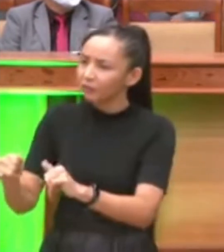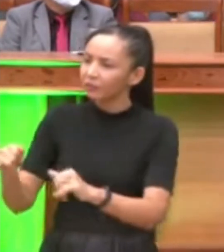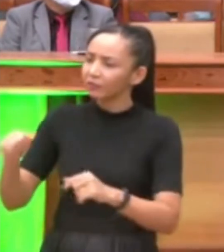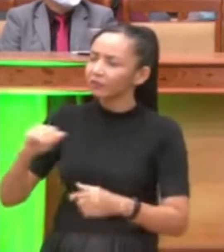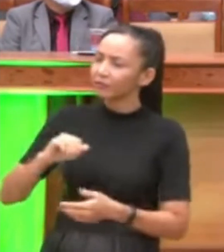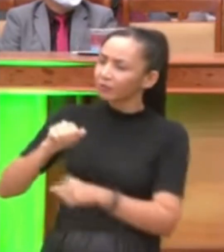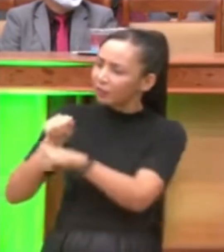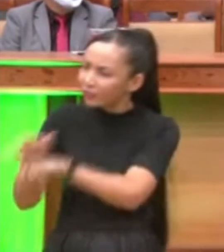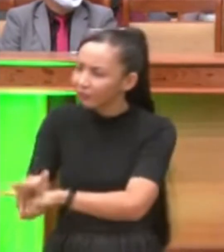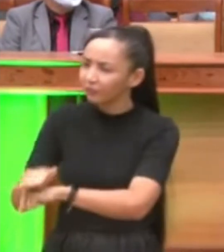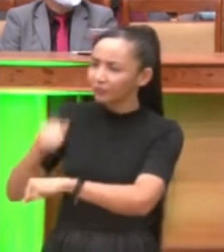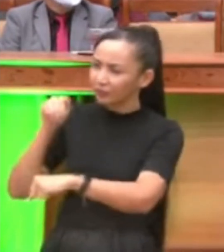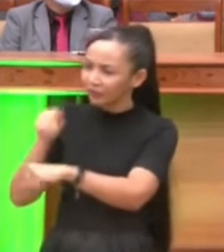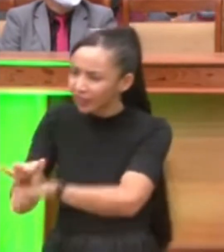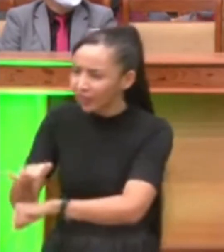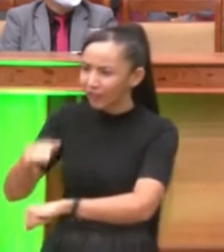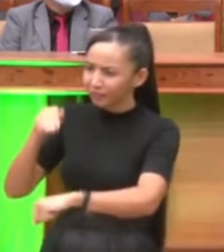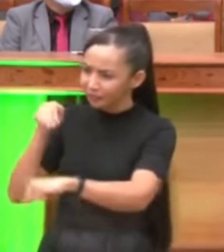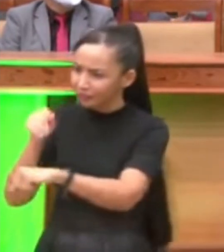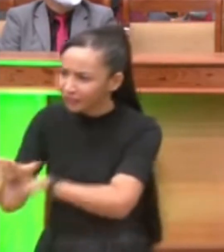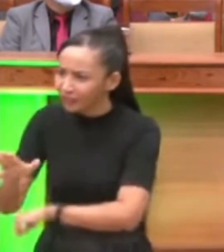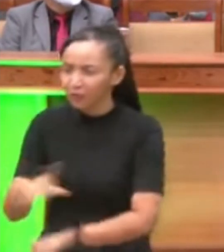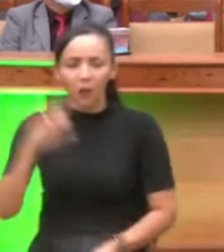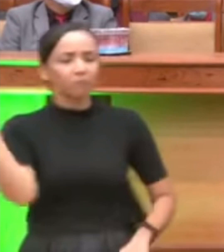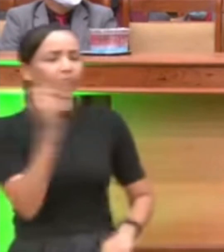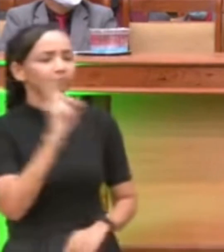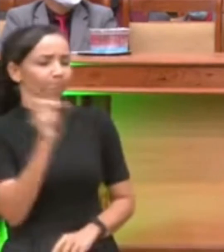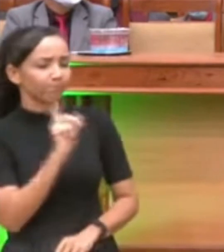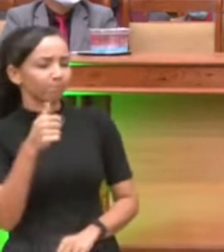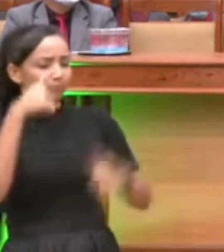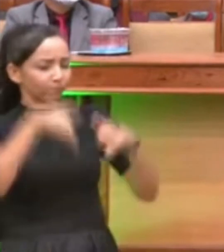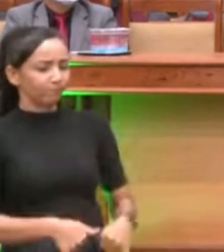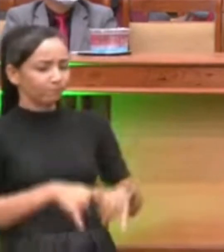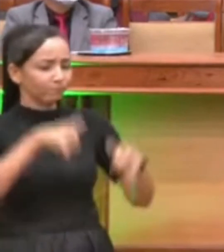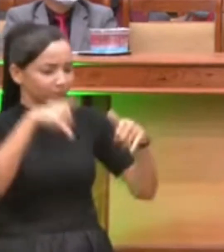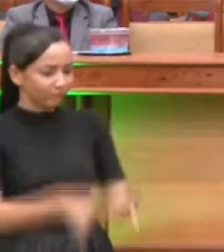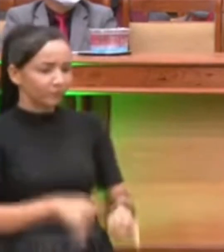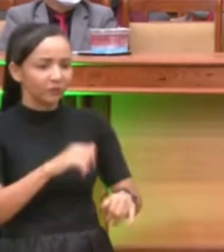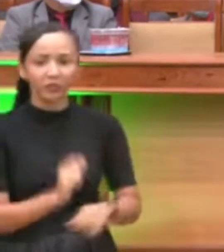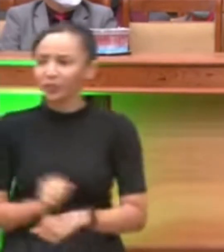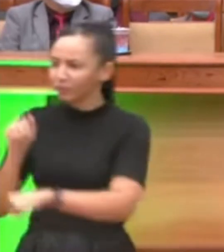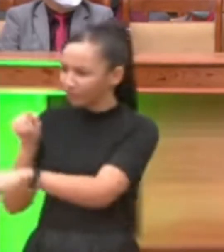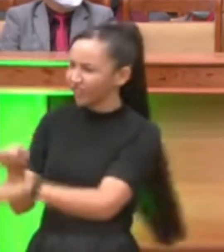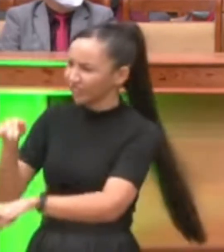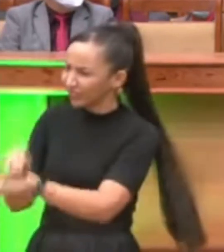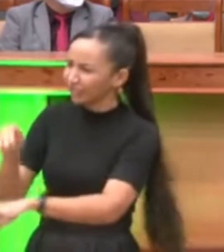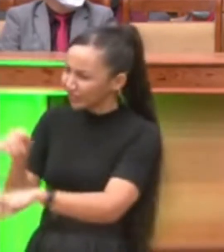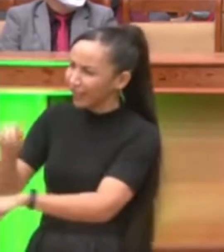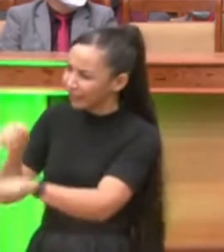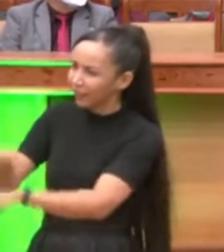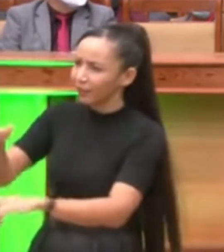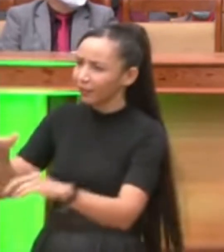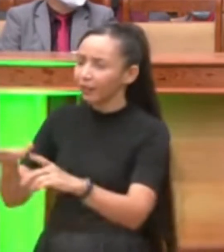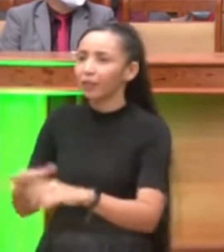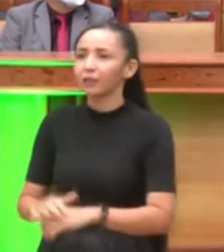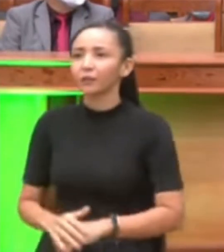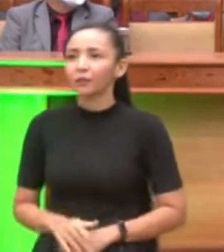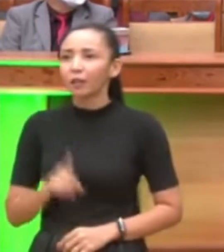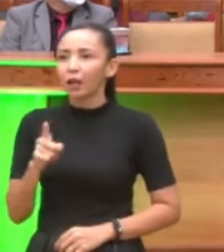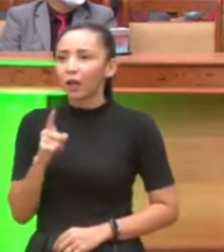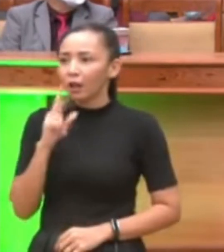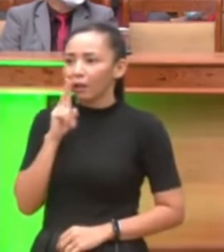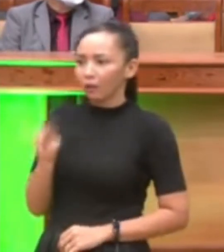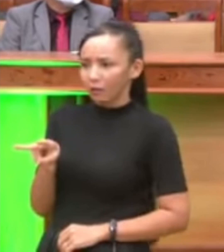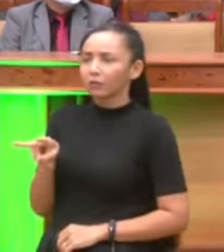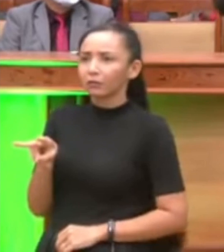eu não saio sai diabo, eu não saio eu já morrendo de sono, eu disse que diabo é esse que não sai? e aí quando eu olhei, fiquei